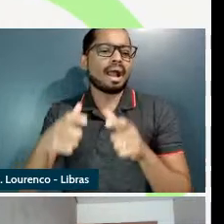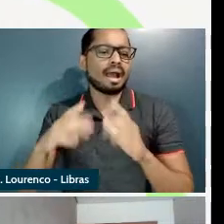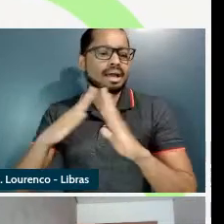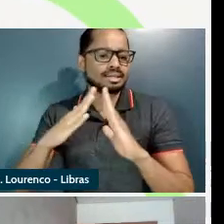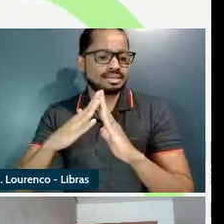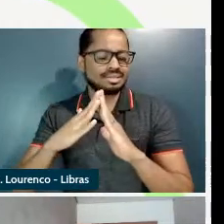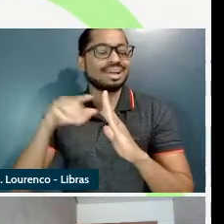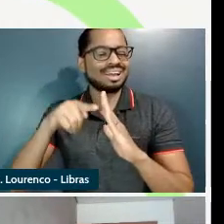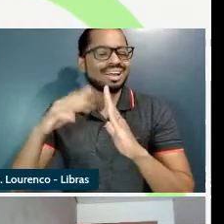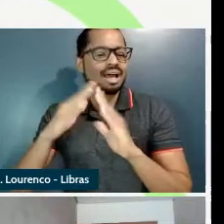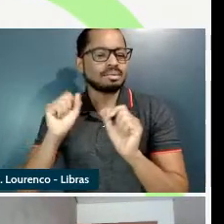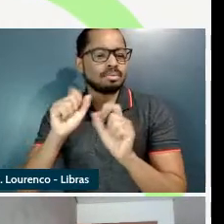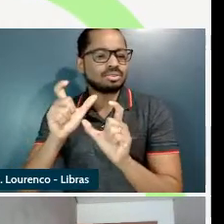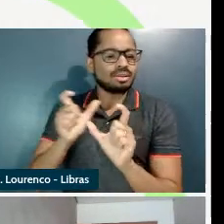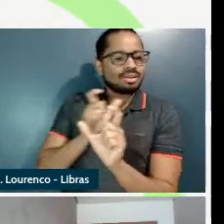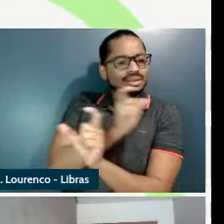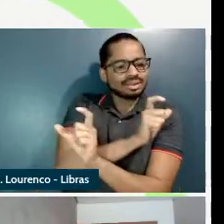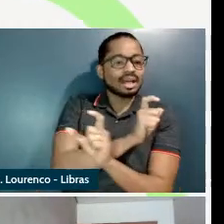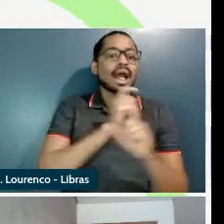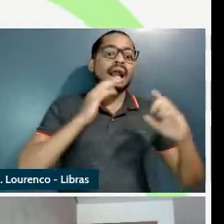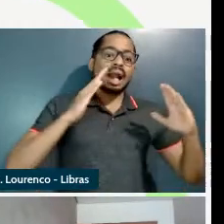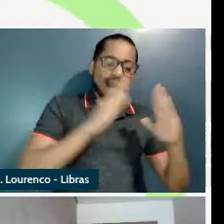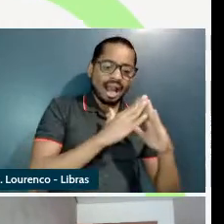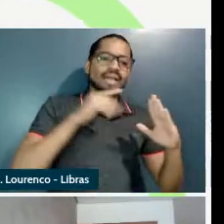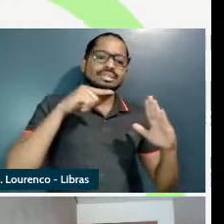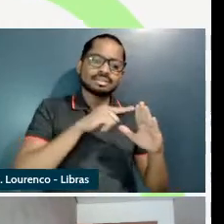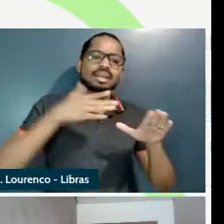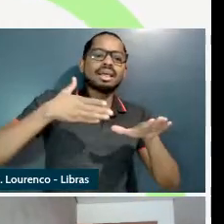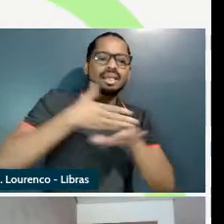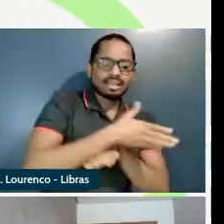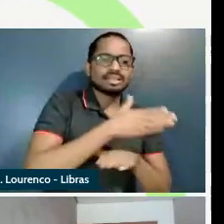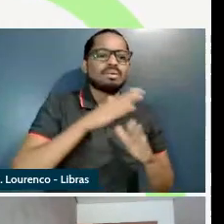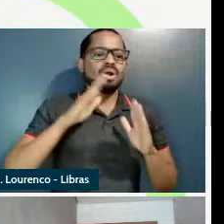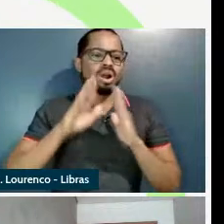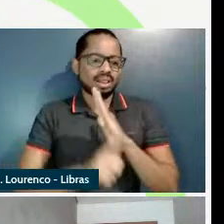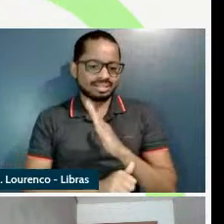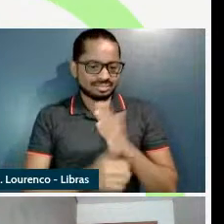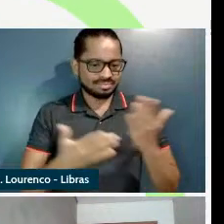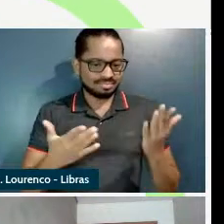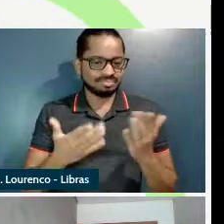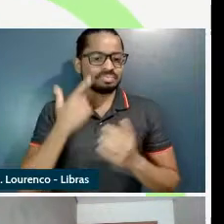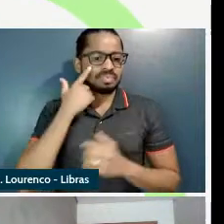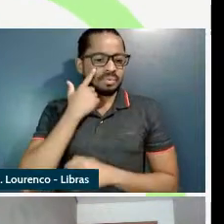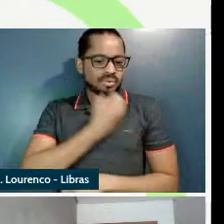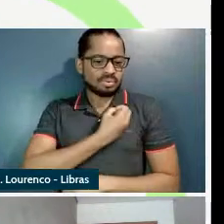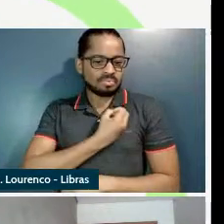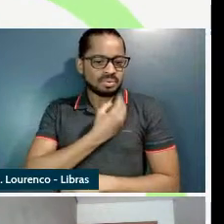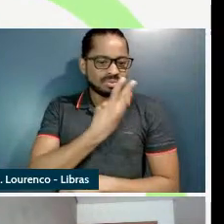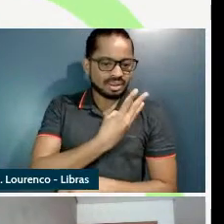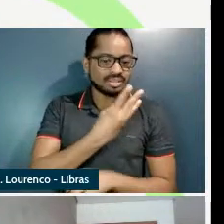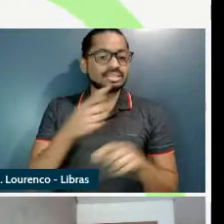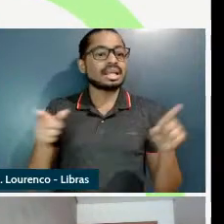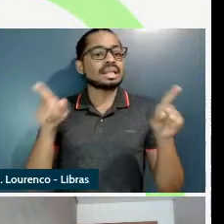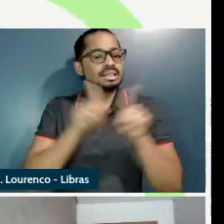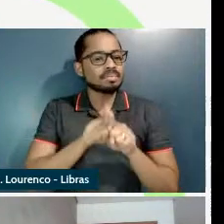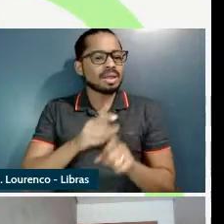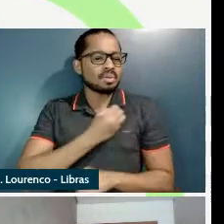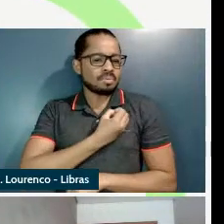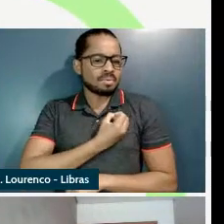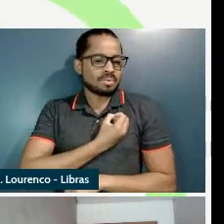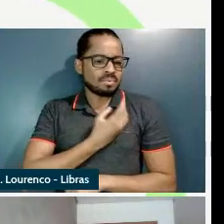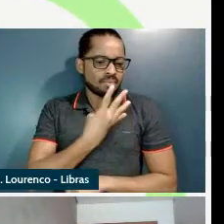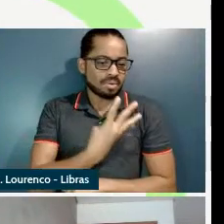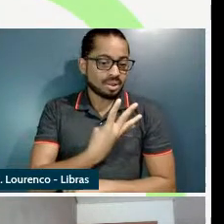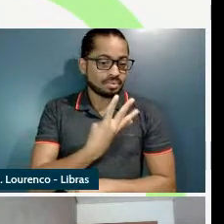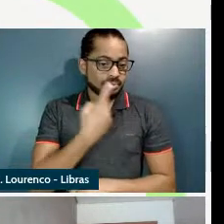livros na livraria do seu Zé a livraria do seu Zé vende livros acadêmicos em sentenças do tipo em quatro o fazendeiro armazenou